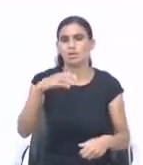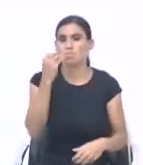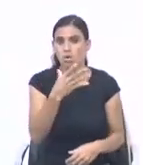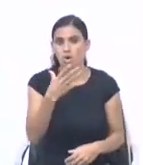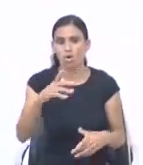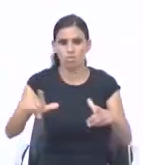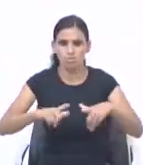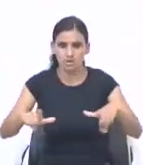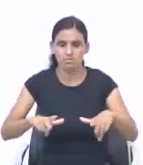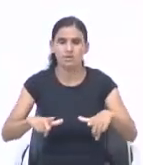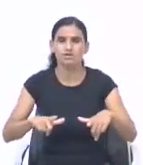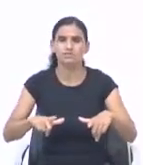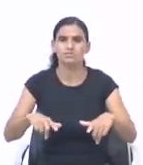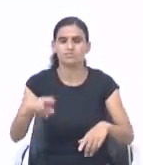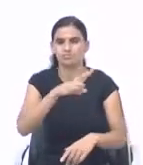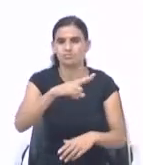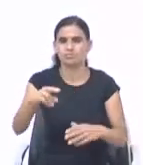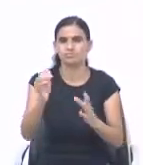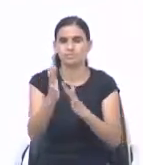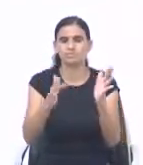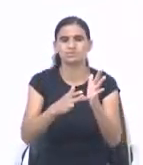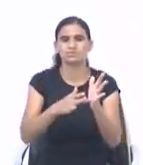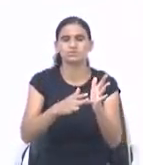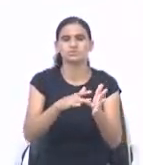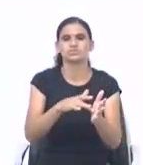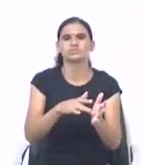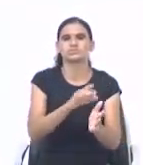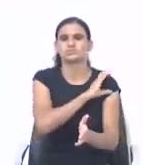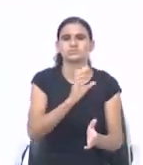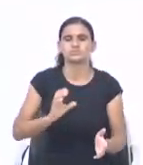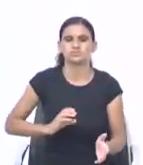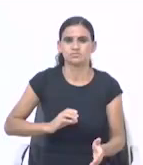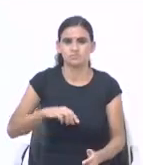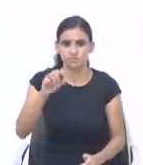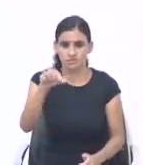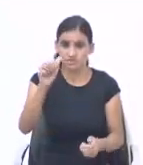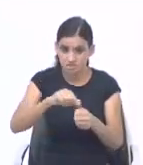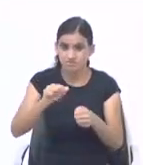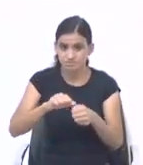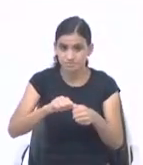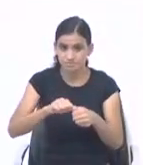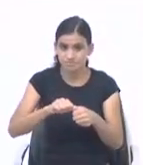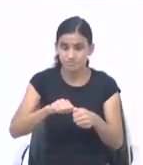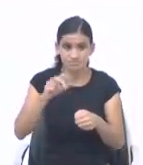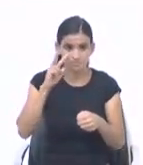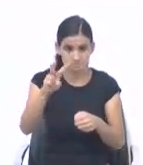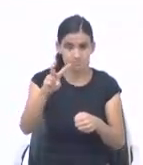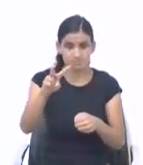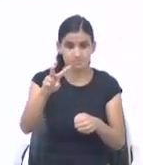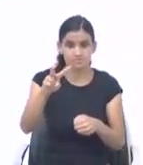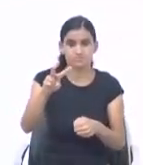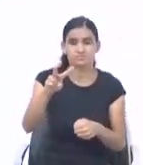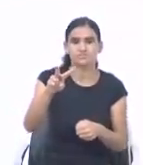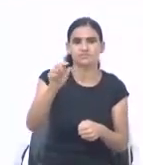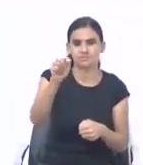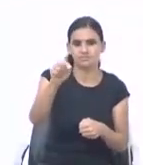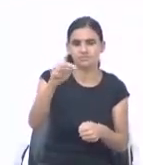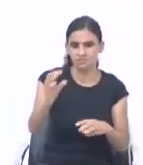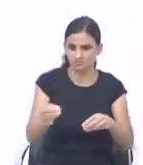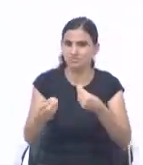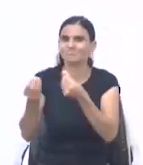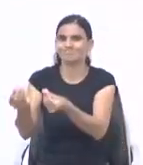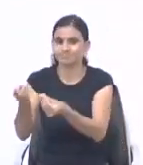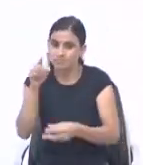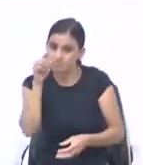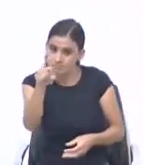obra. Em nome de Jesus Cristo. Creia, que a semente que você está plantando nesse solo, ela é fértil. E Deus retribuirá